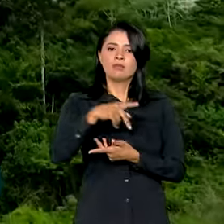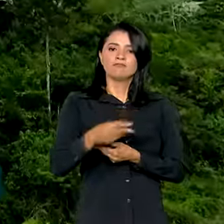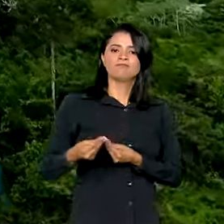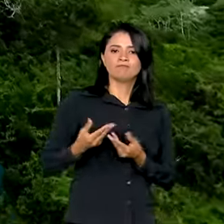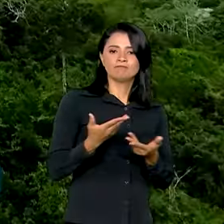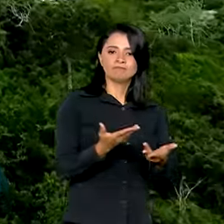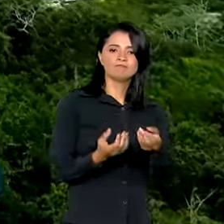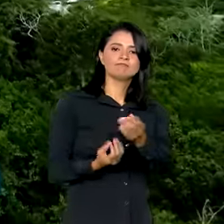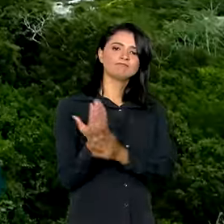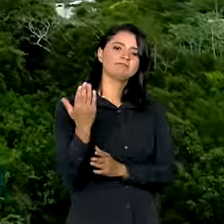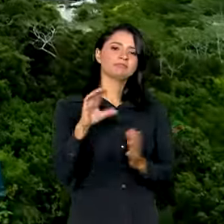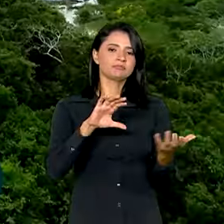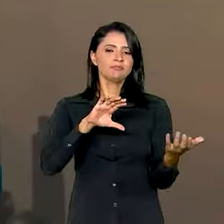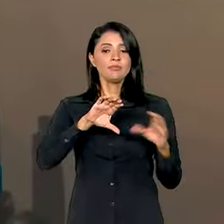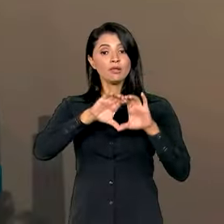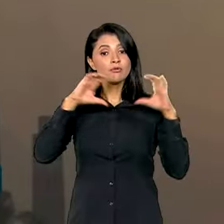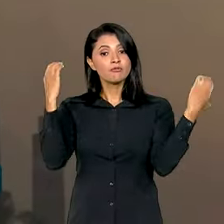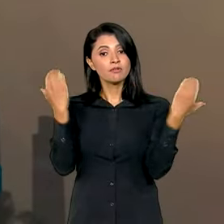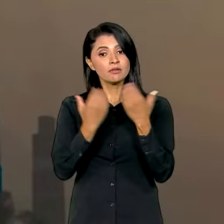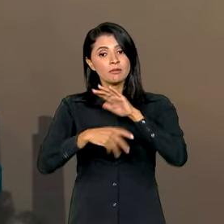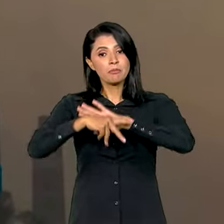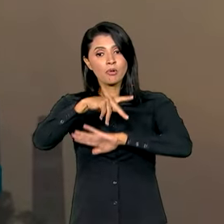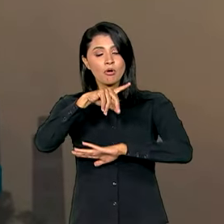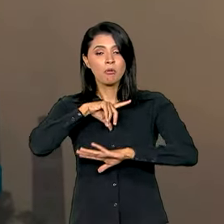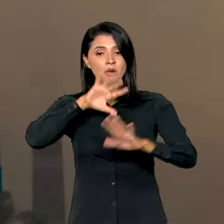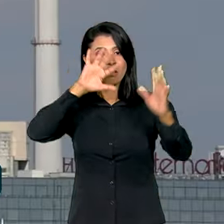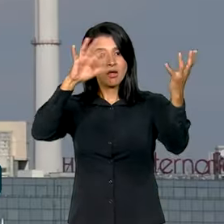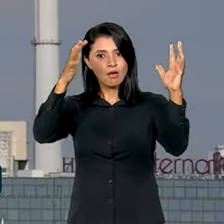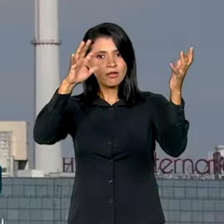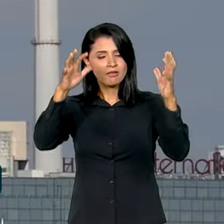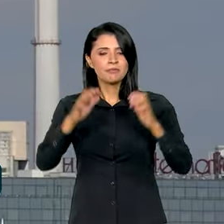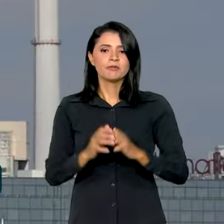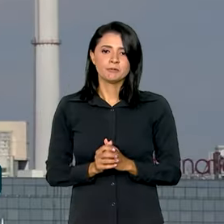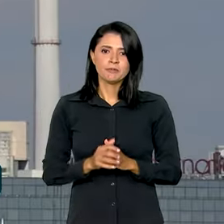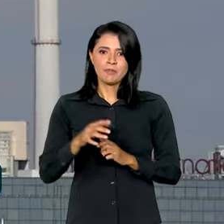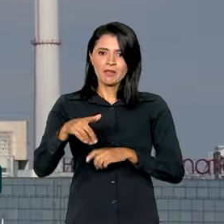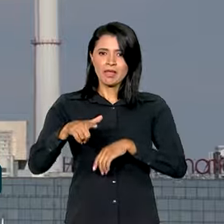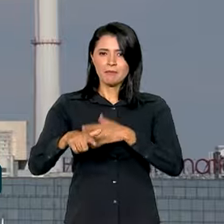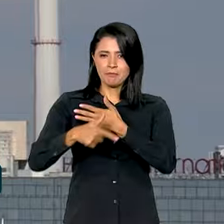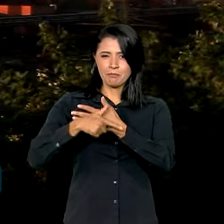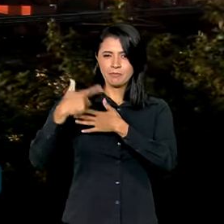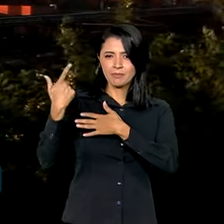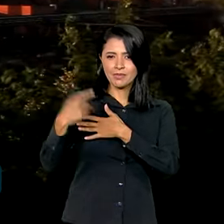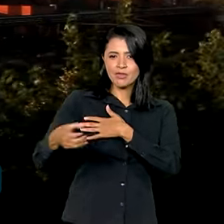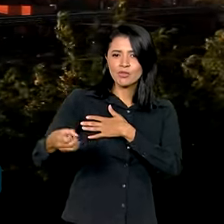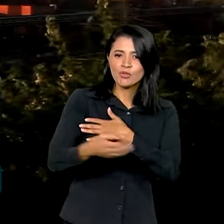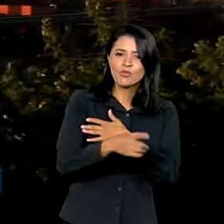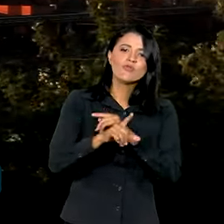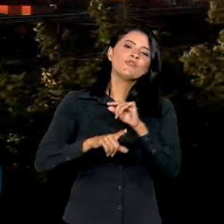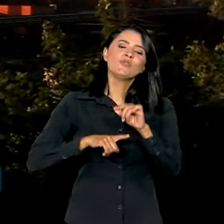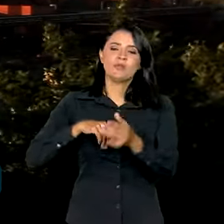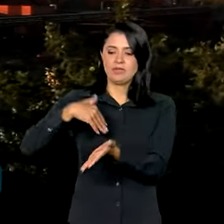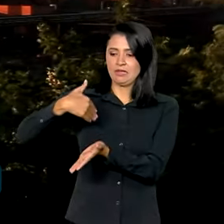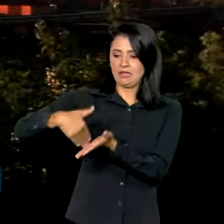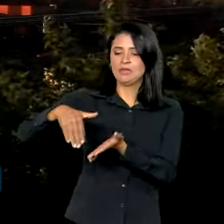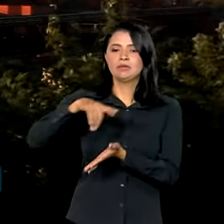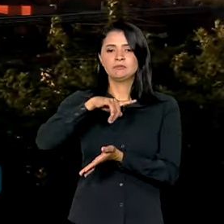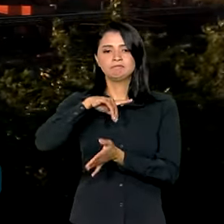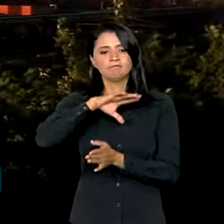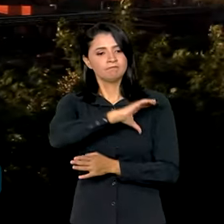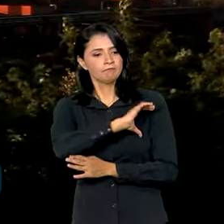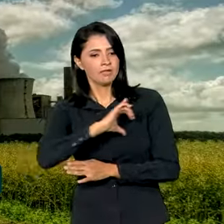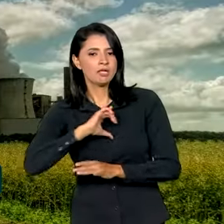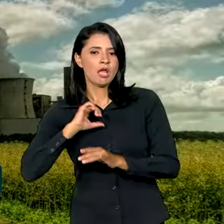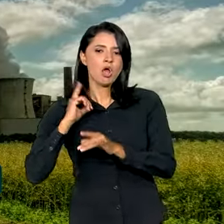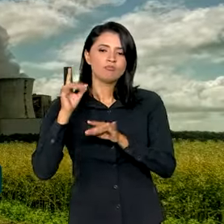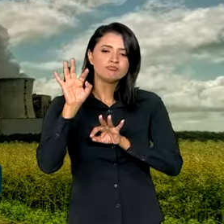conferência do clima. E também entre as competências desse novo órgão estão a coordenação das obras do evento,